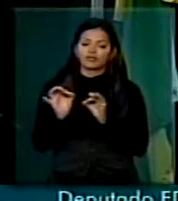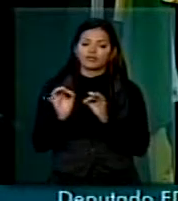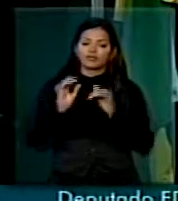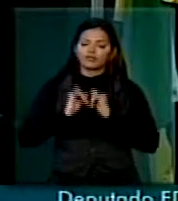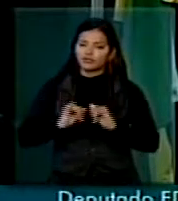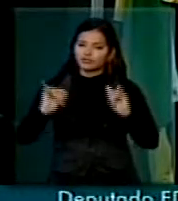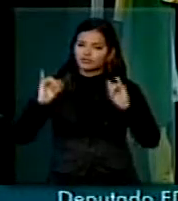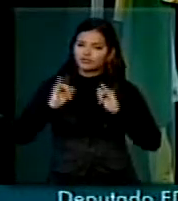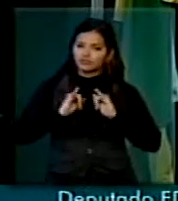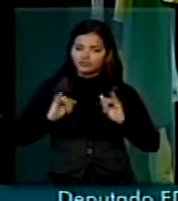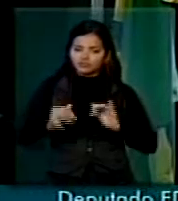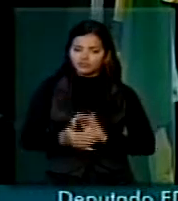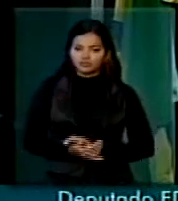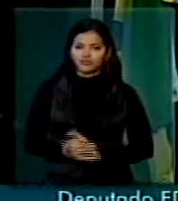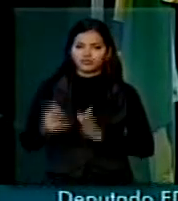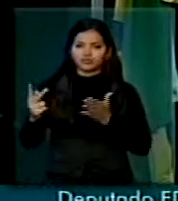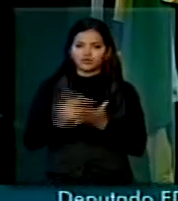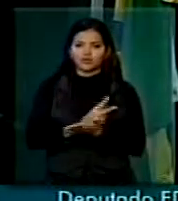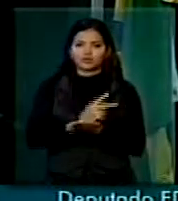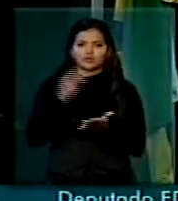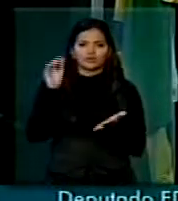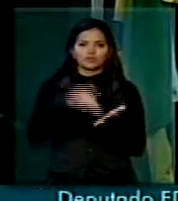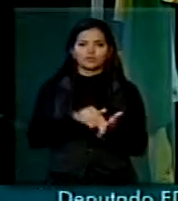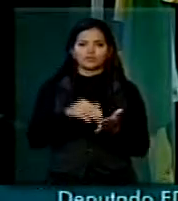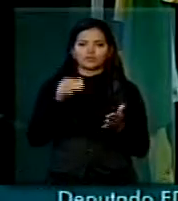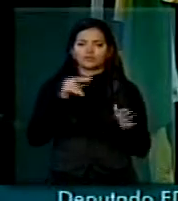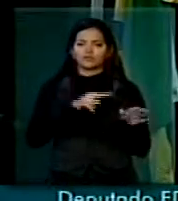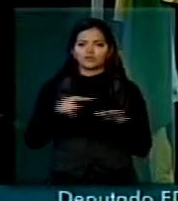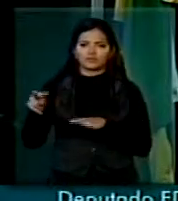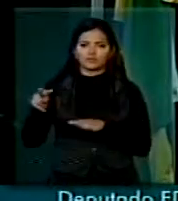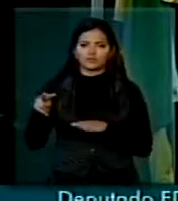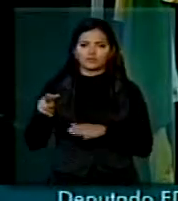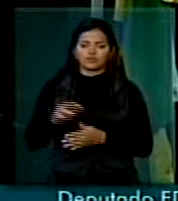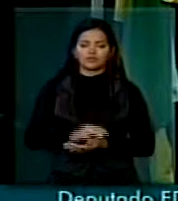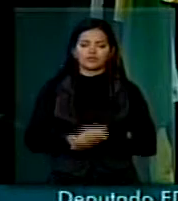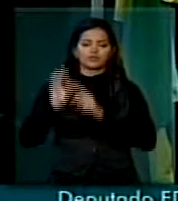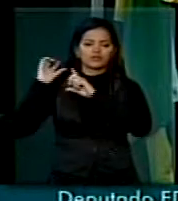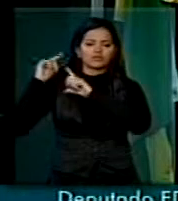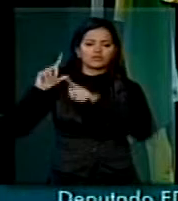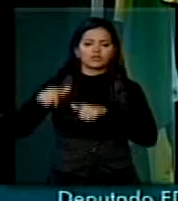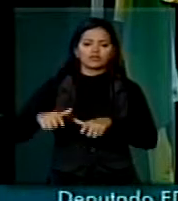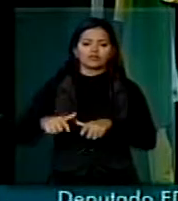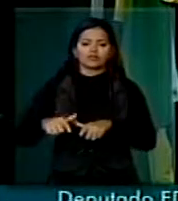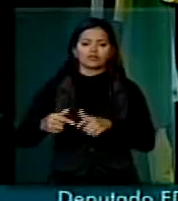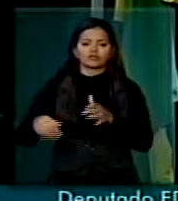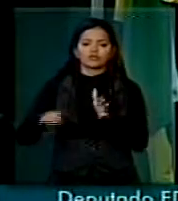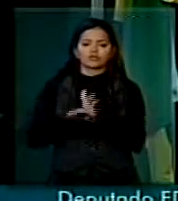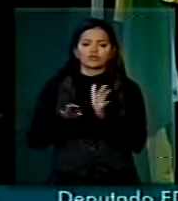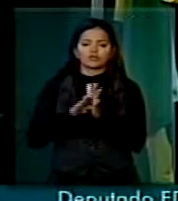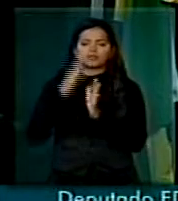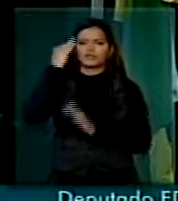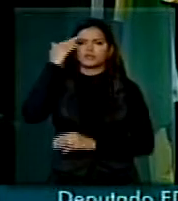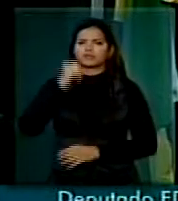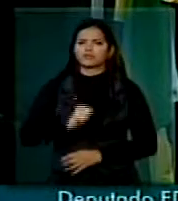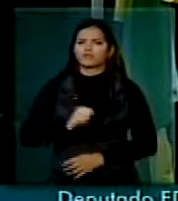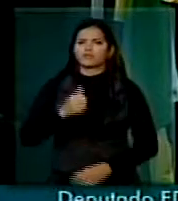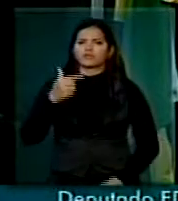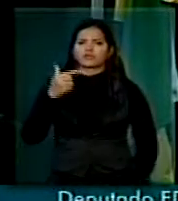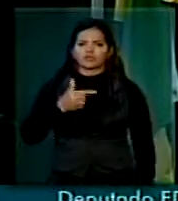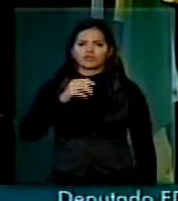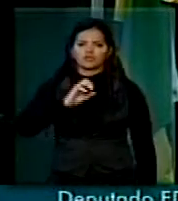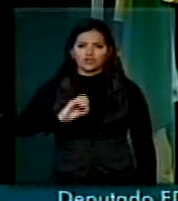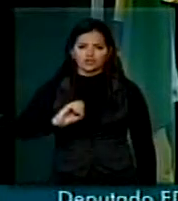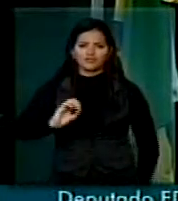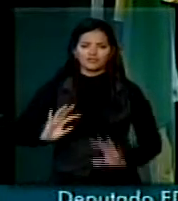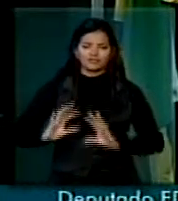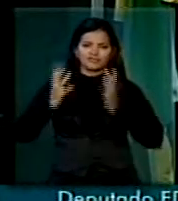Comunicações, aconteceu neste último final de semana tradicional arrecada de caminhões que chegou com grande sucesso a 20ª edição.